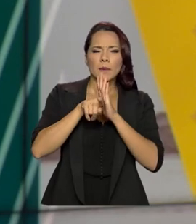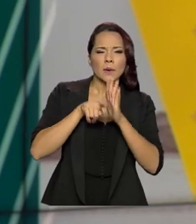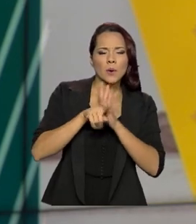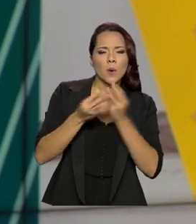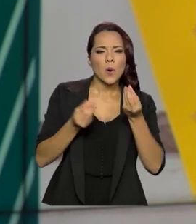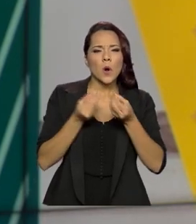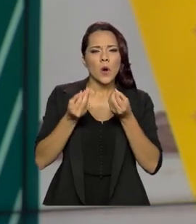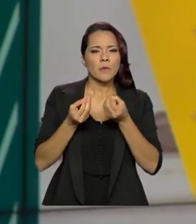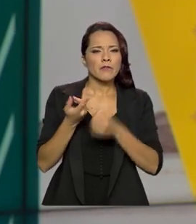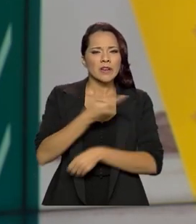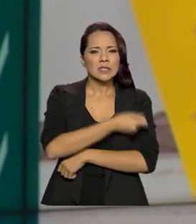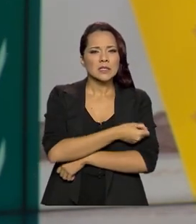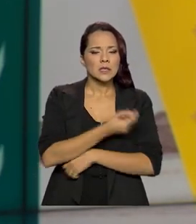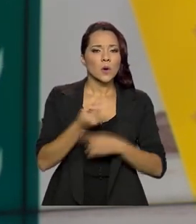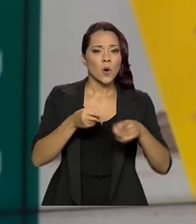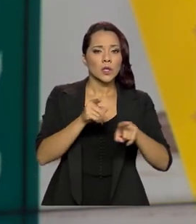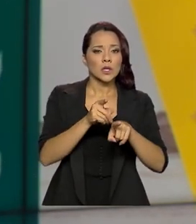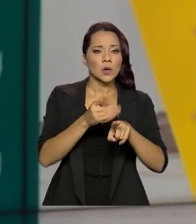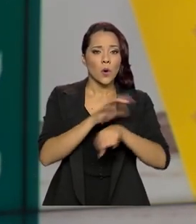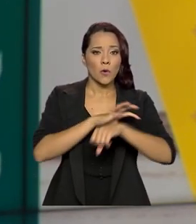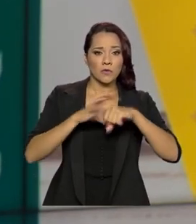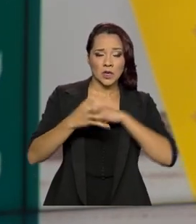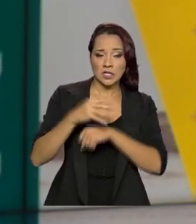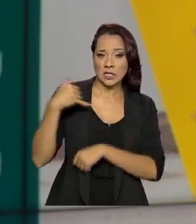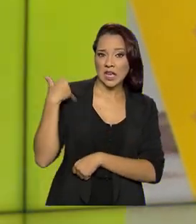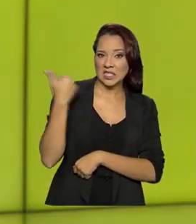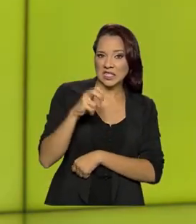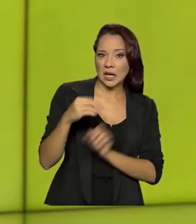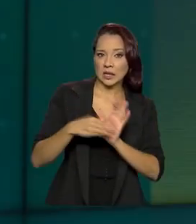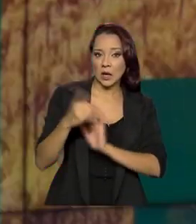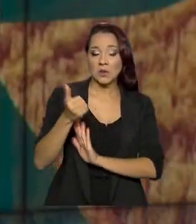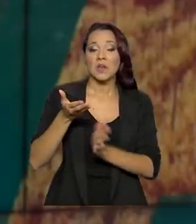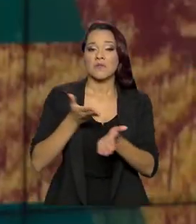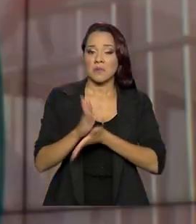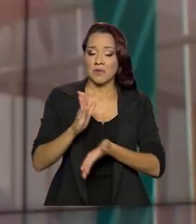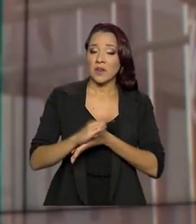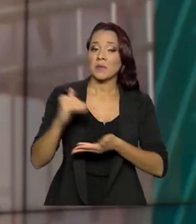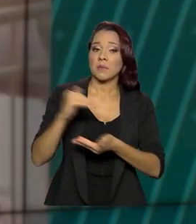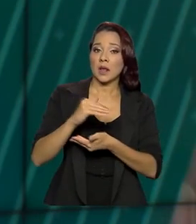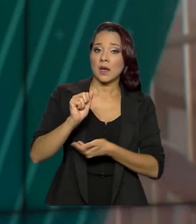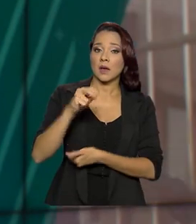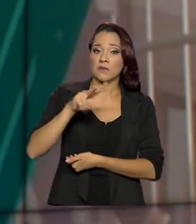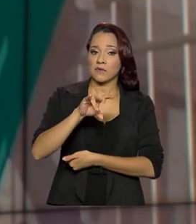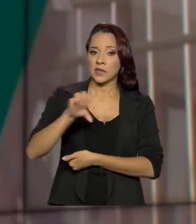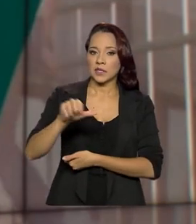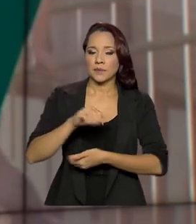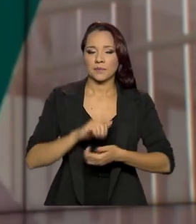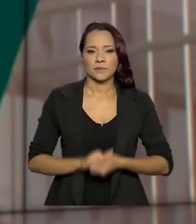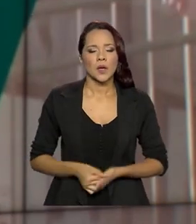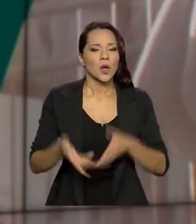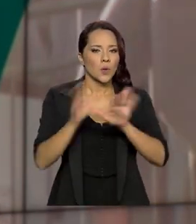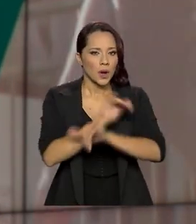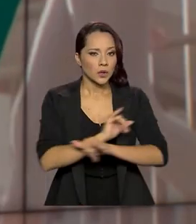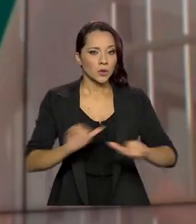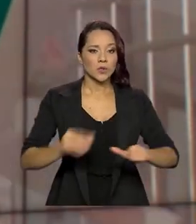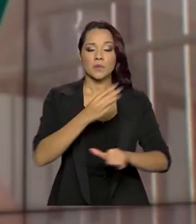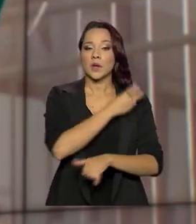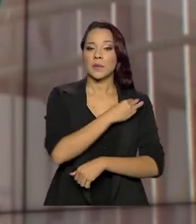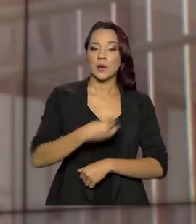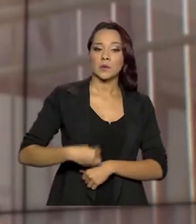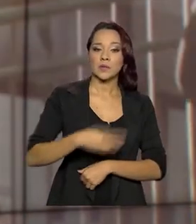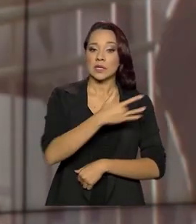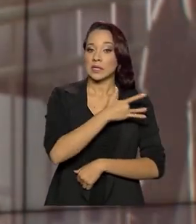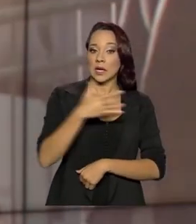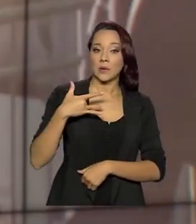crianças de 5 a 11 anos, aprovada recentemente pela Agência Nacional de Vigilância Sanitária, Anvisa. O anúncio foi feito pelo ministro